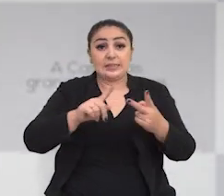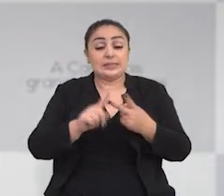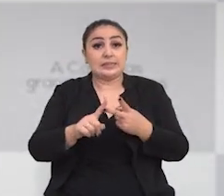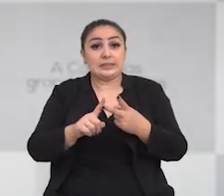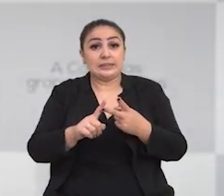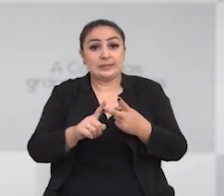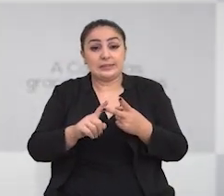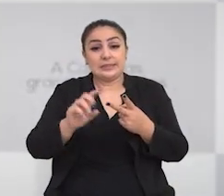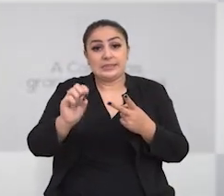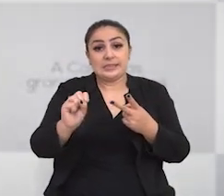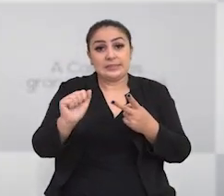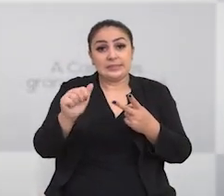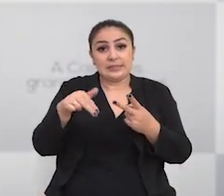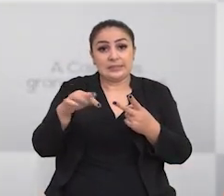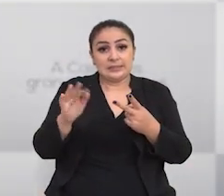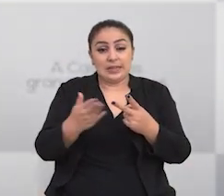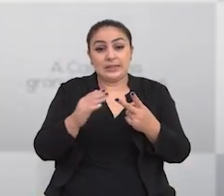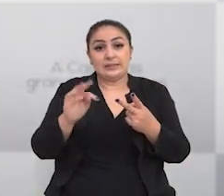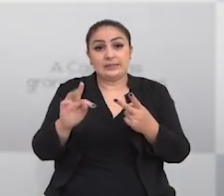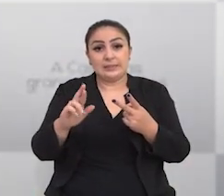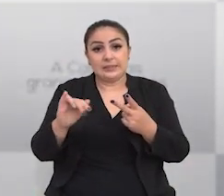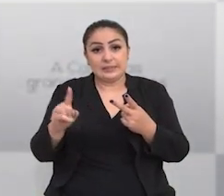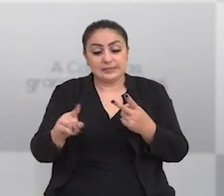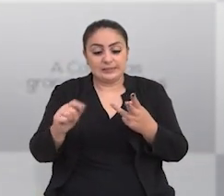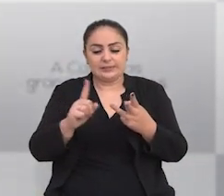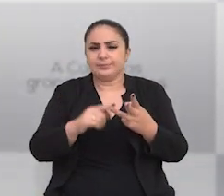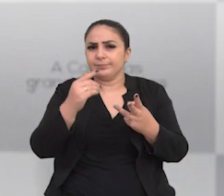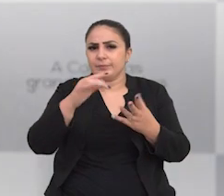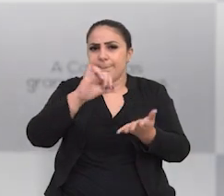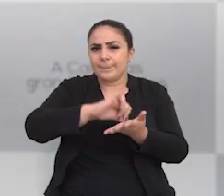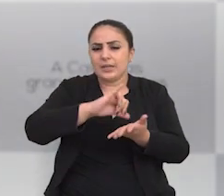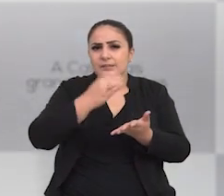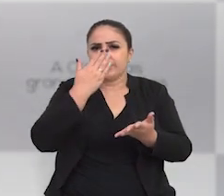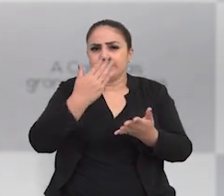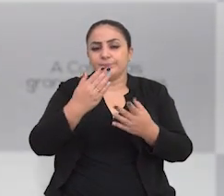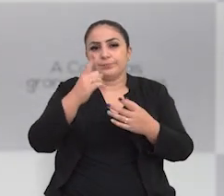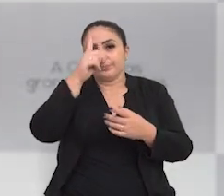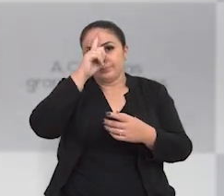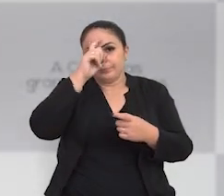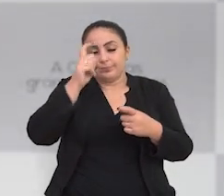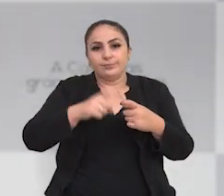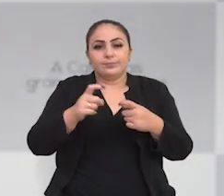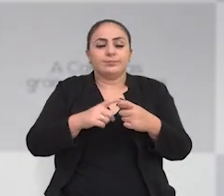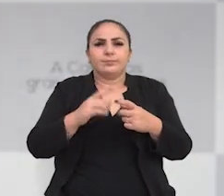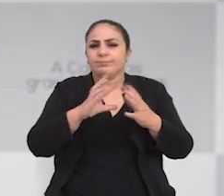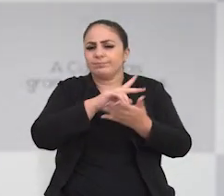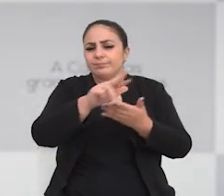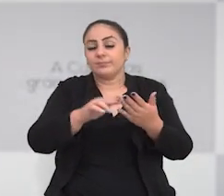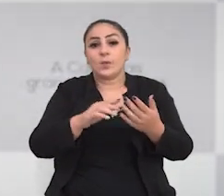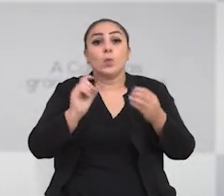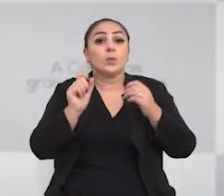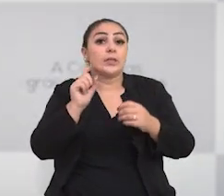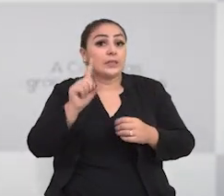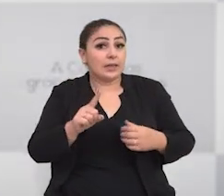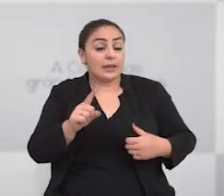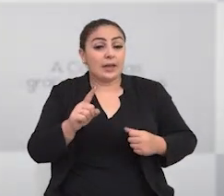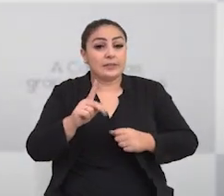Santa Terezinha, tem na Praça, aqui na frente do Hospital das Clínicas, tem lá na frente do Fagundes. Então, que é